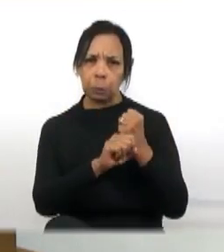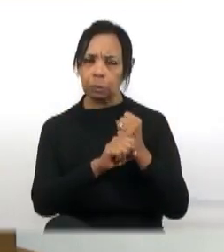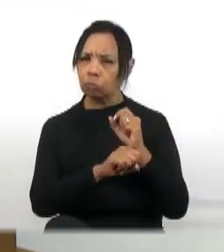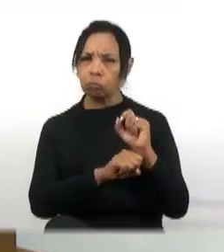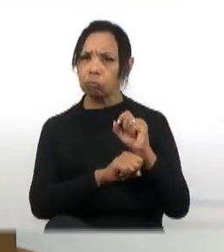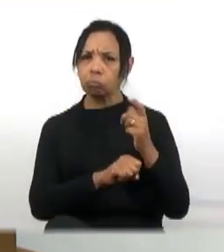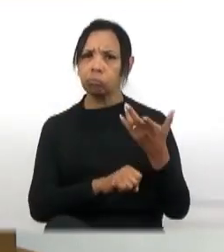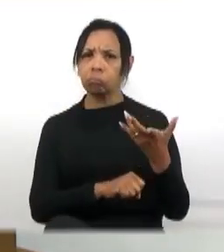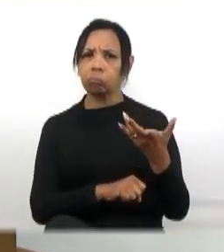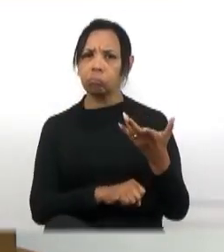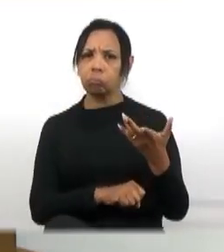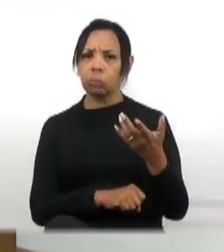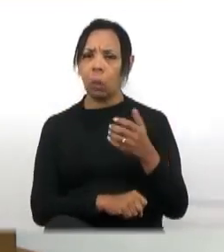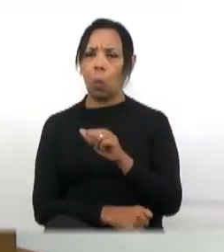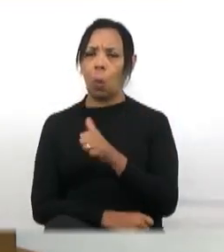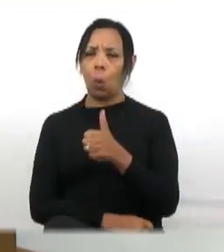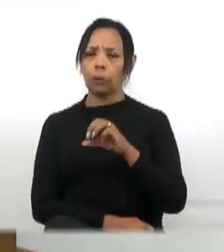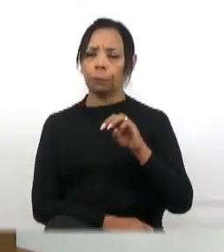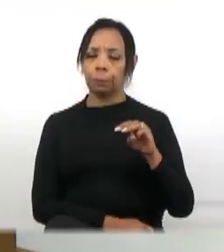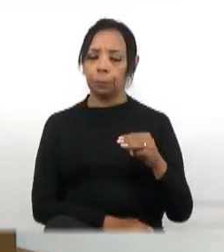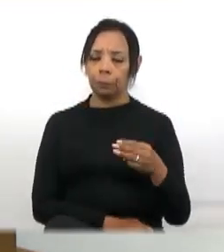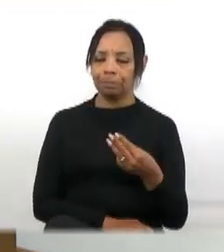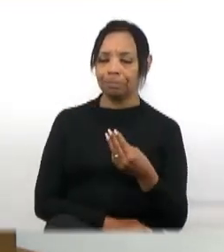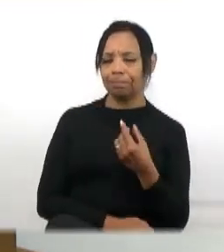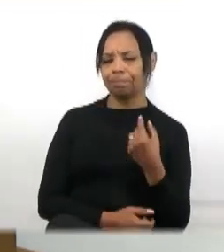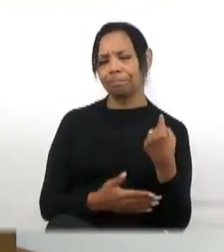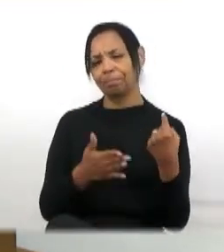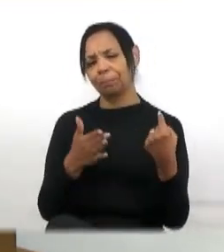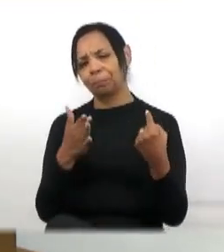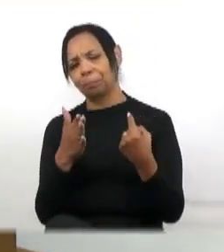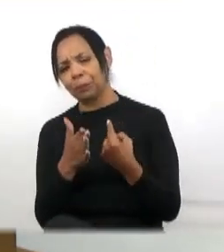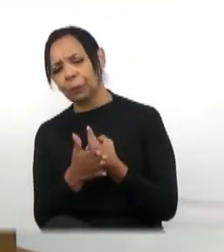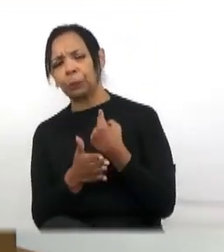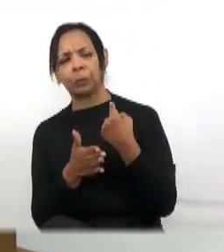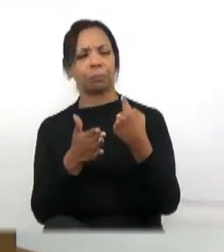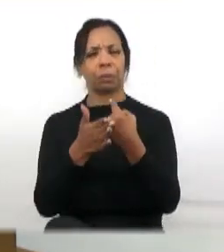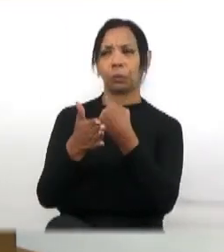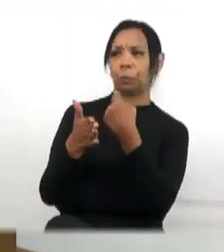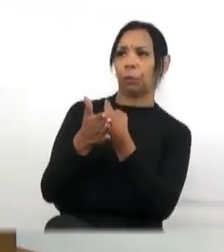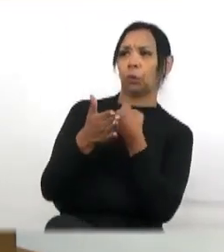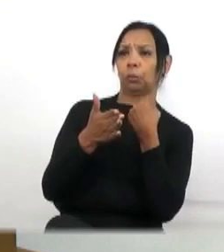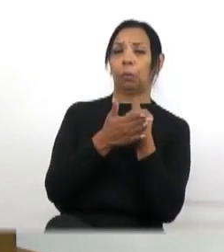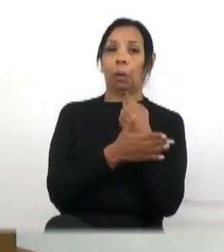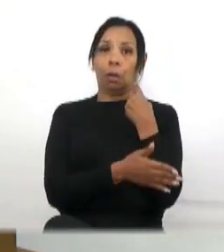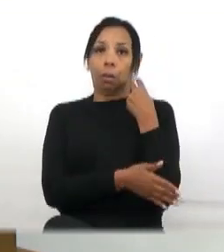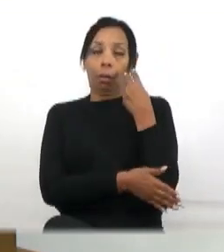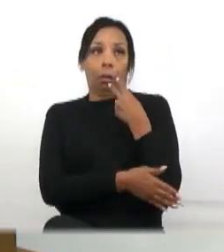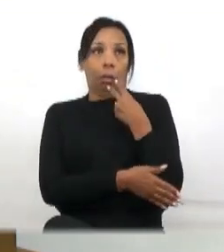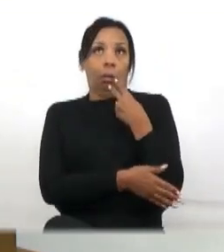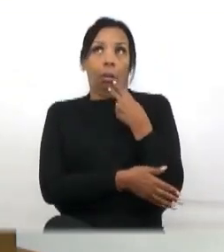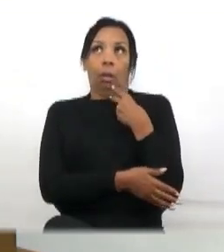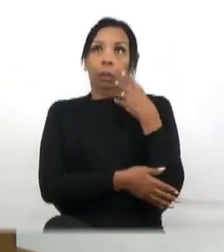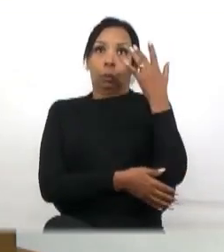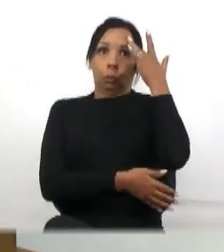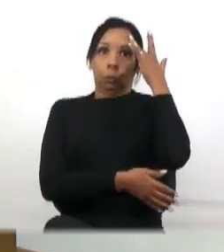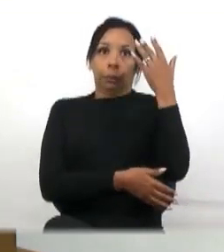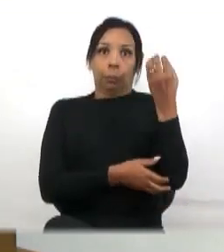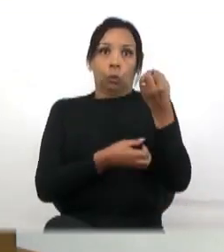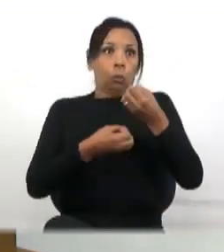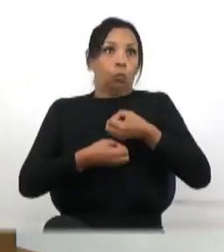uma obra de 11 milhões, questiona você, vereador, você está mal informado, não sabe falar.